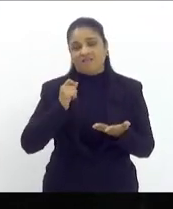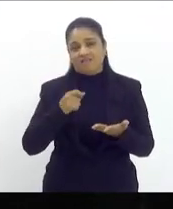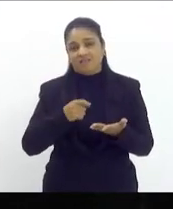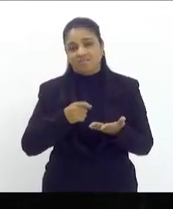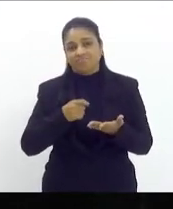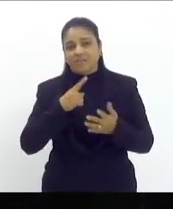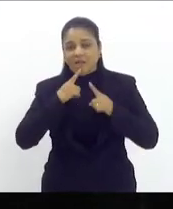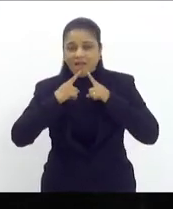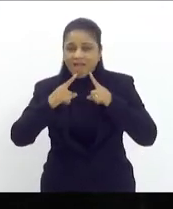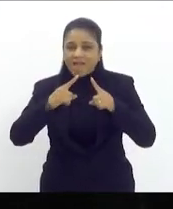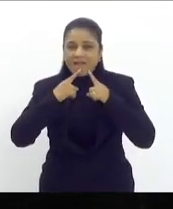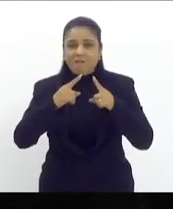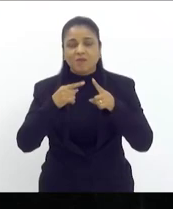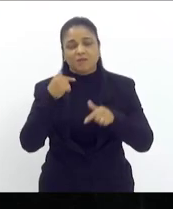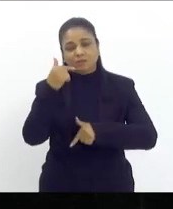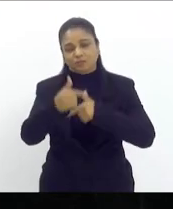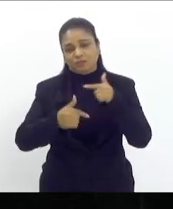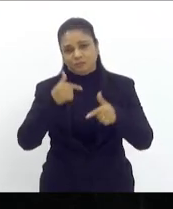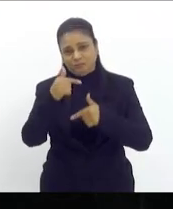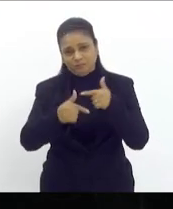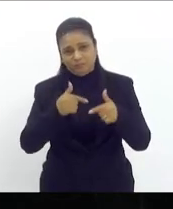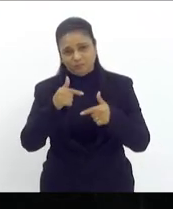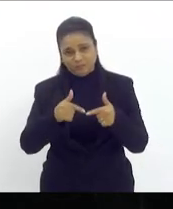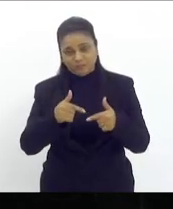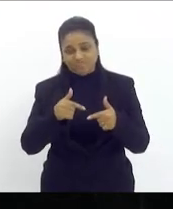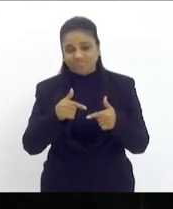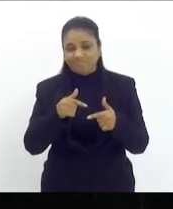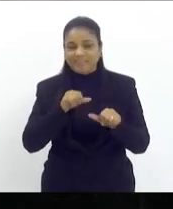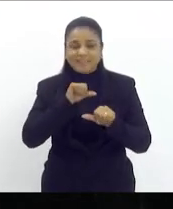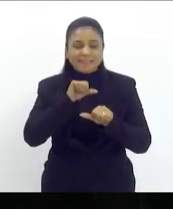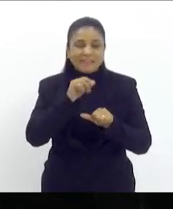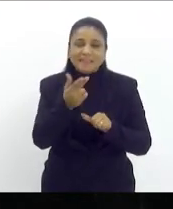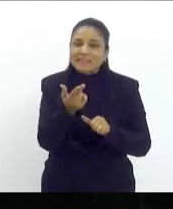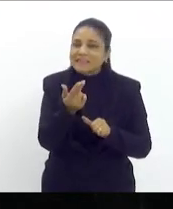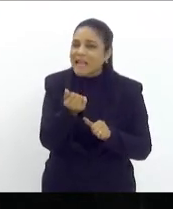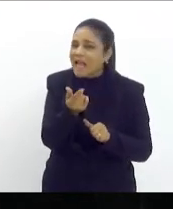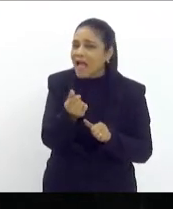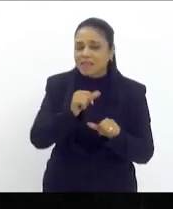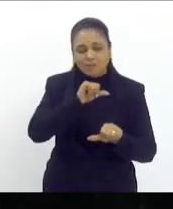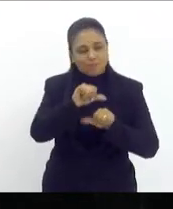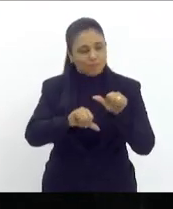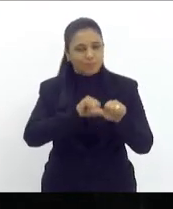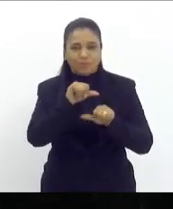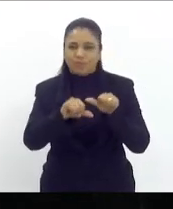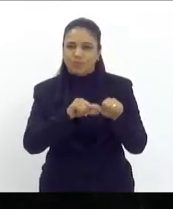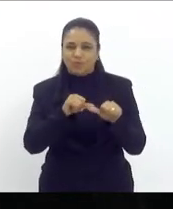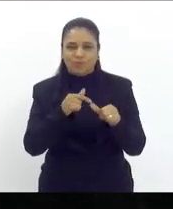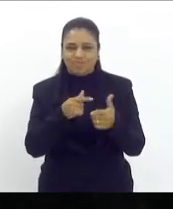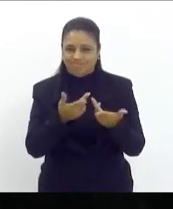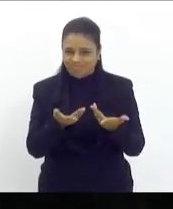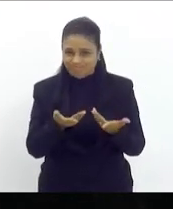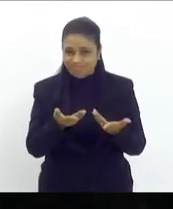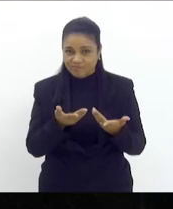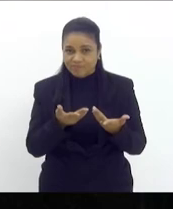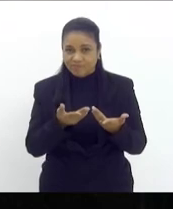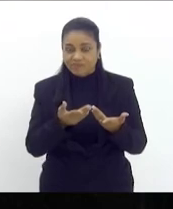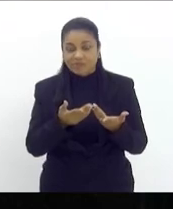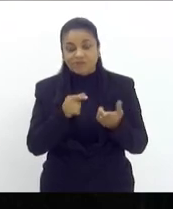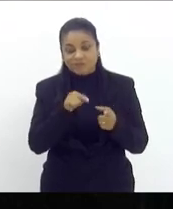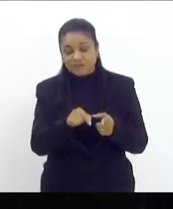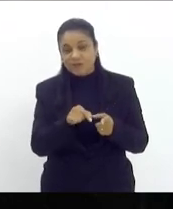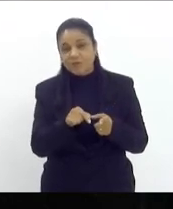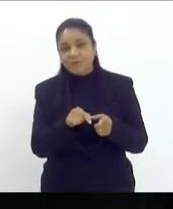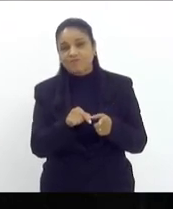desserviço e estão reclamando de que nada mudou a não ser para pior então esse quadro de relação